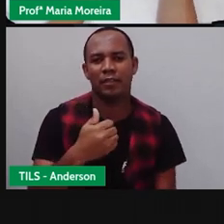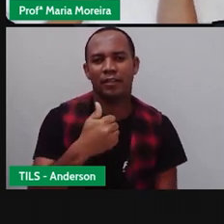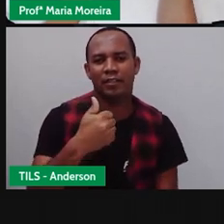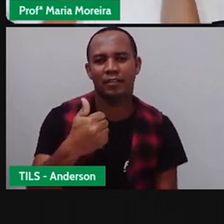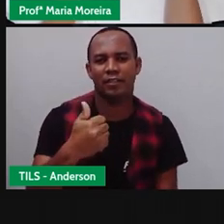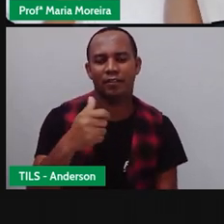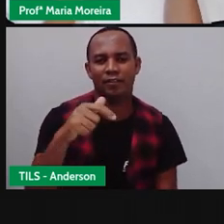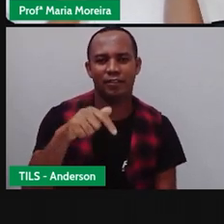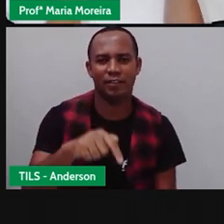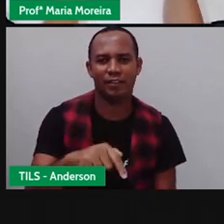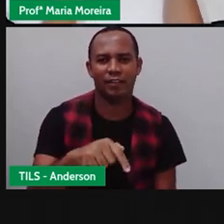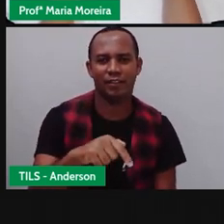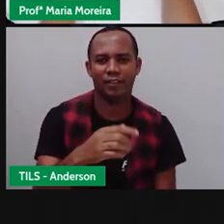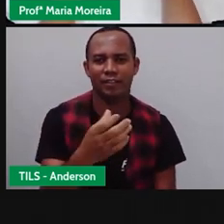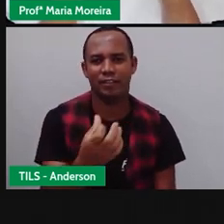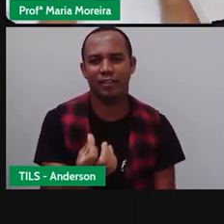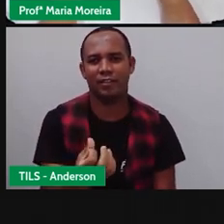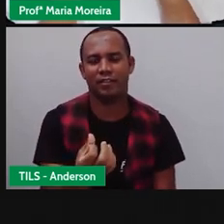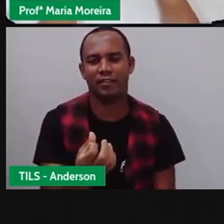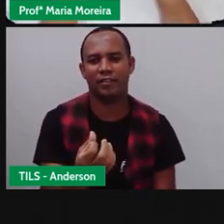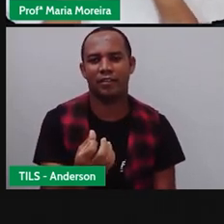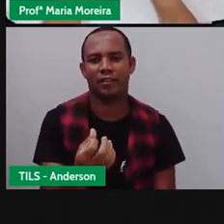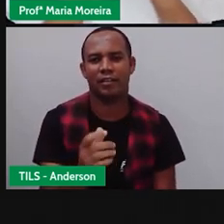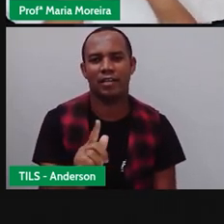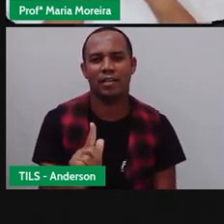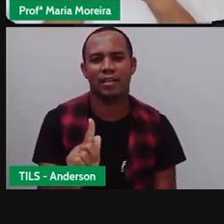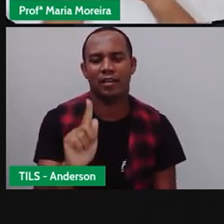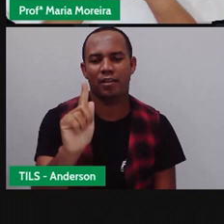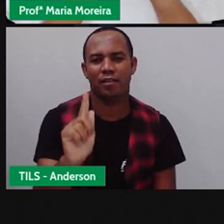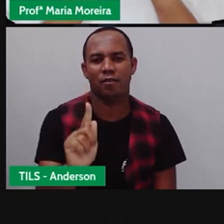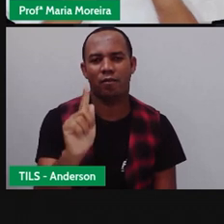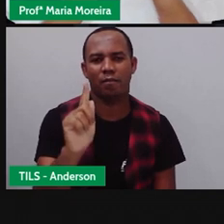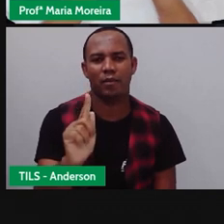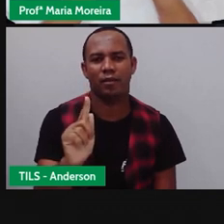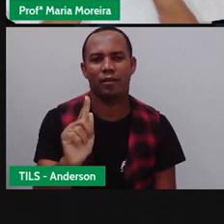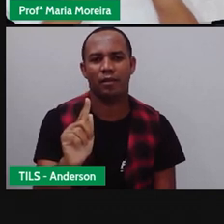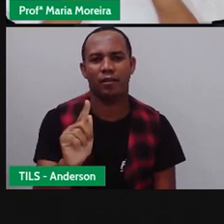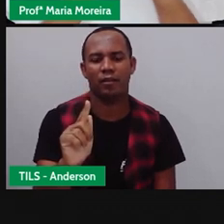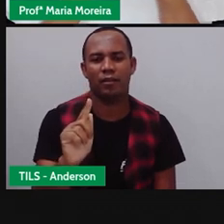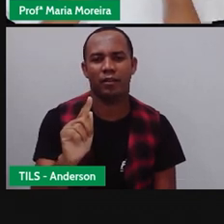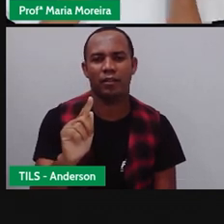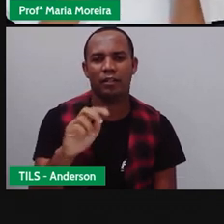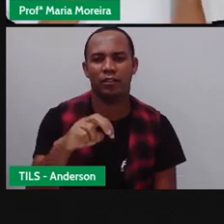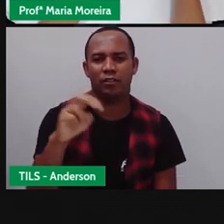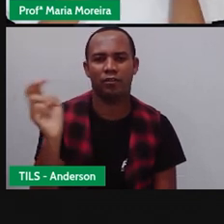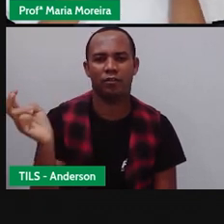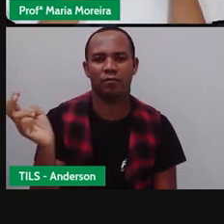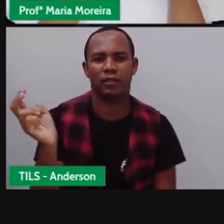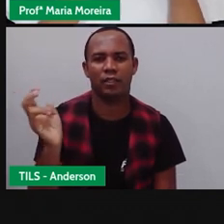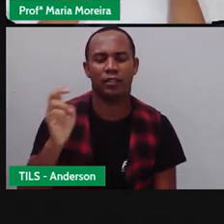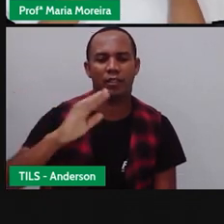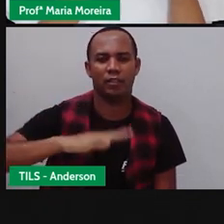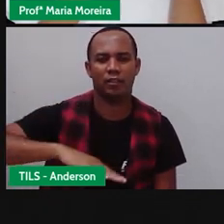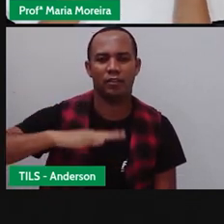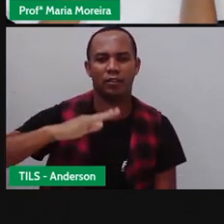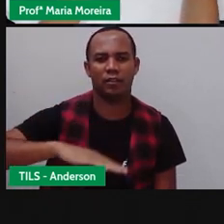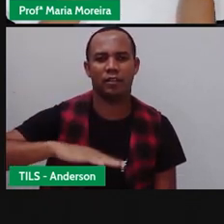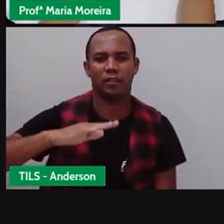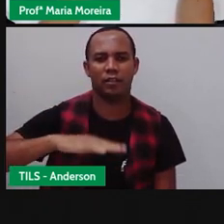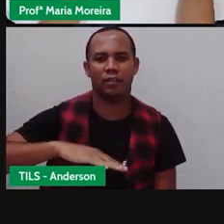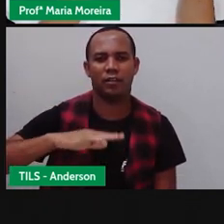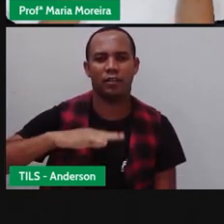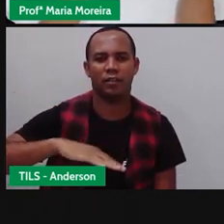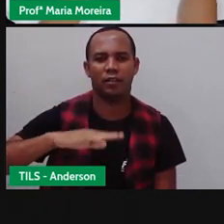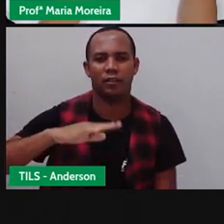176 quilômetros. E 94 quilômetros pela tarde, não isso? 94 e a minha